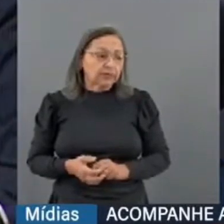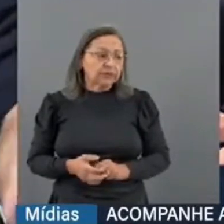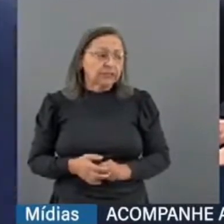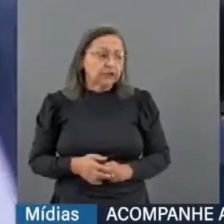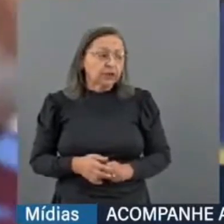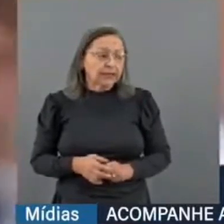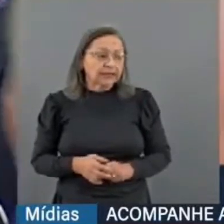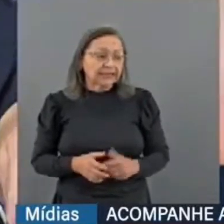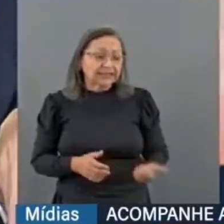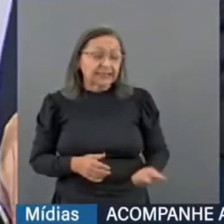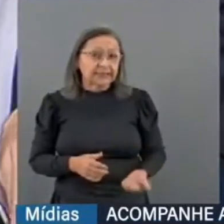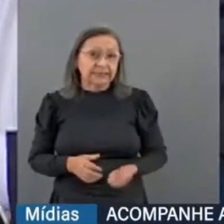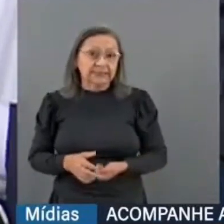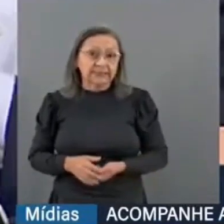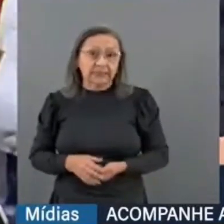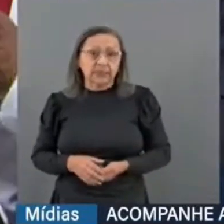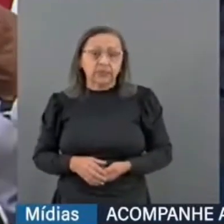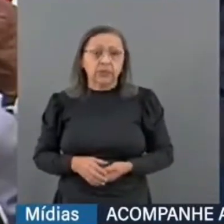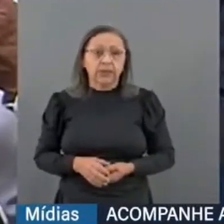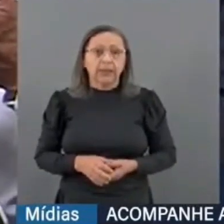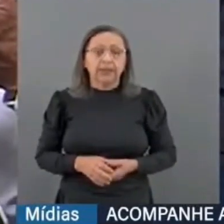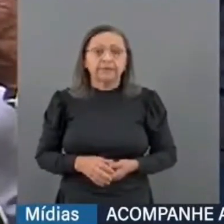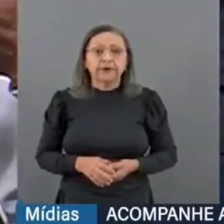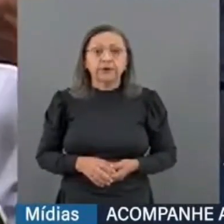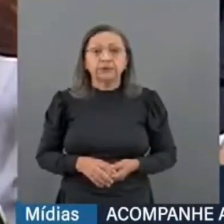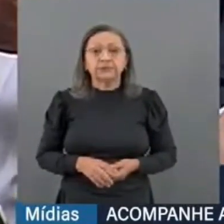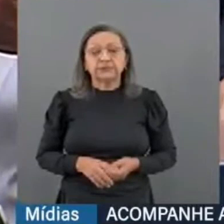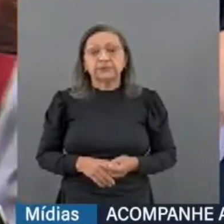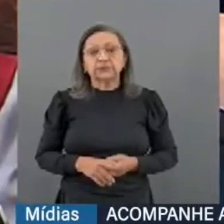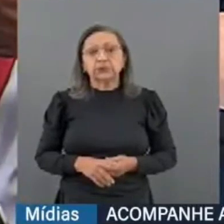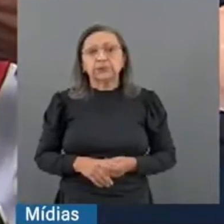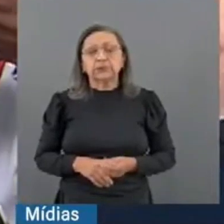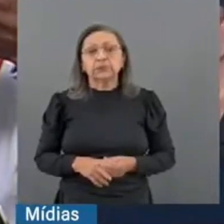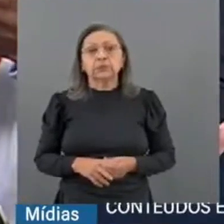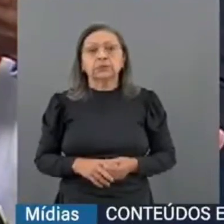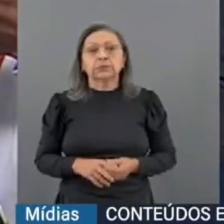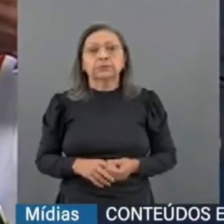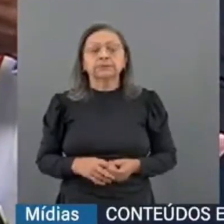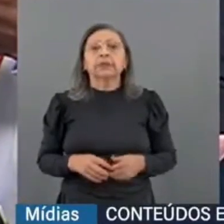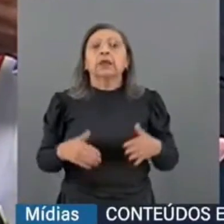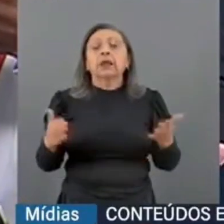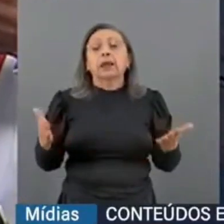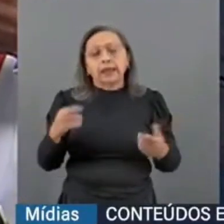Tentei me focar aqui nas questões jurídicas, mas algumas relacionadas especialmente